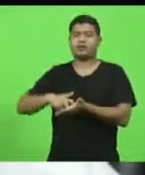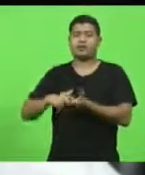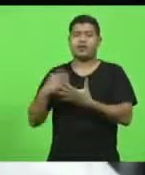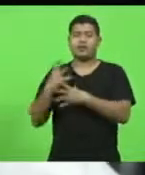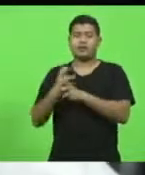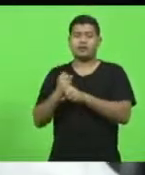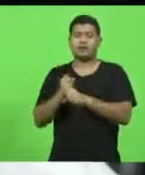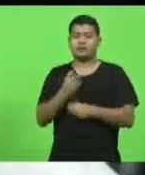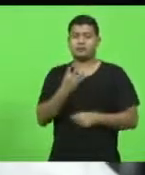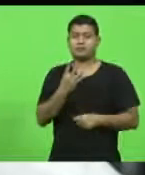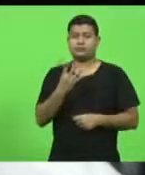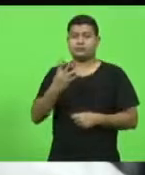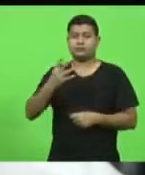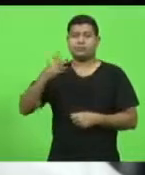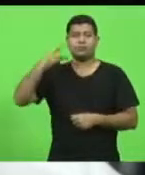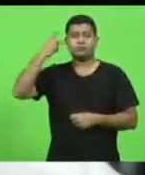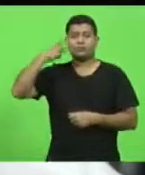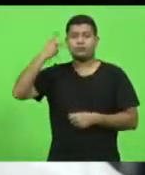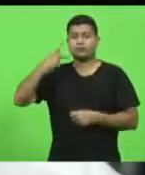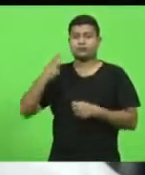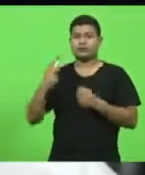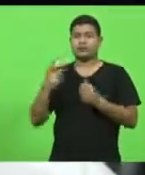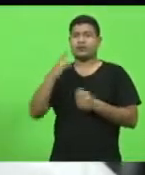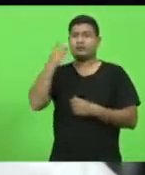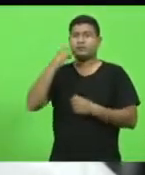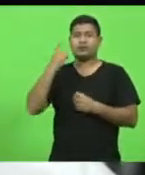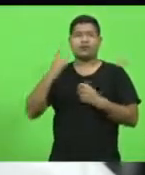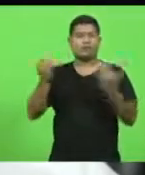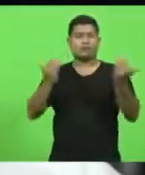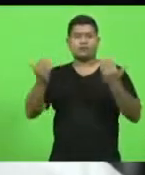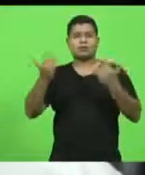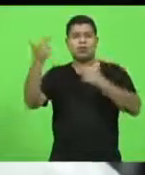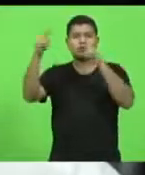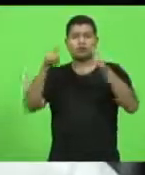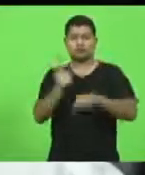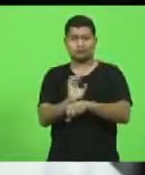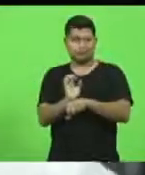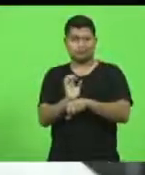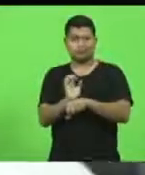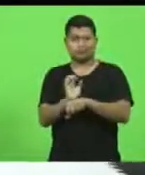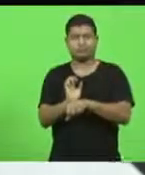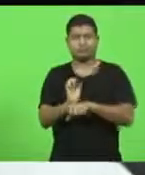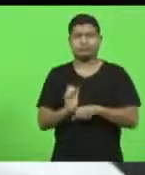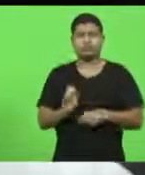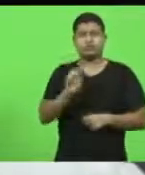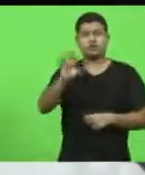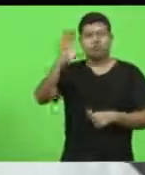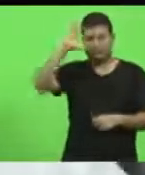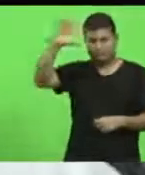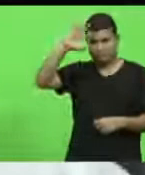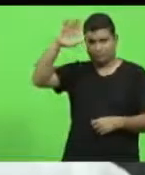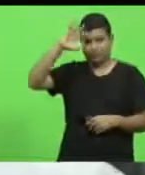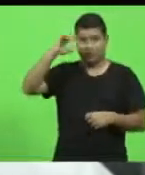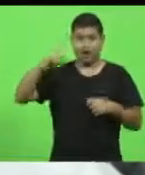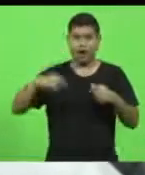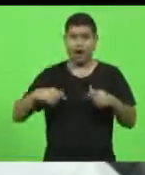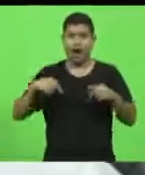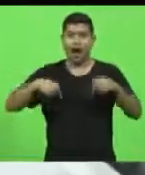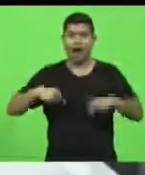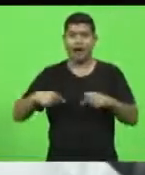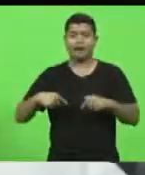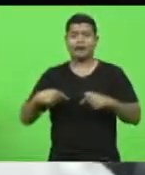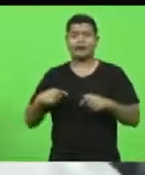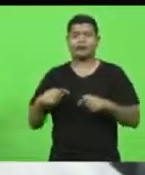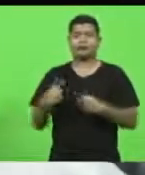caso deputados federais, em relação a outros Estados. E só para ter uma ideia, o nosso per capita da saúde,